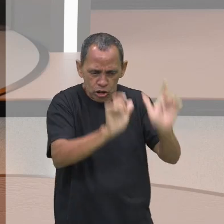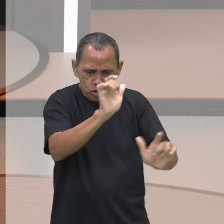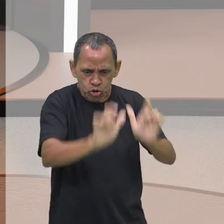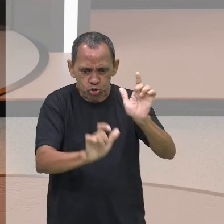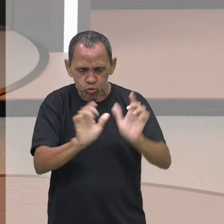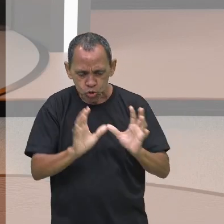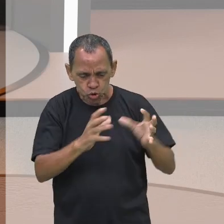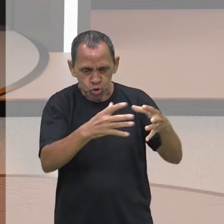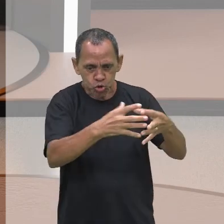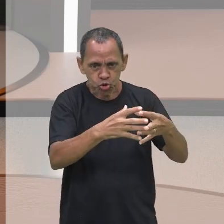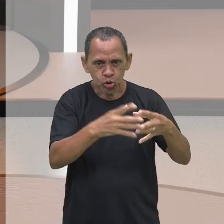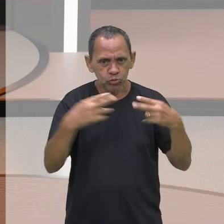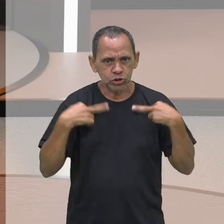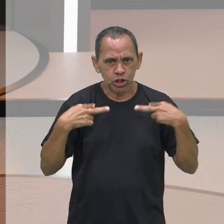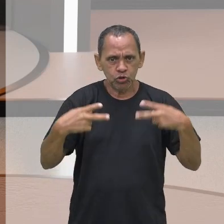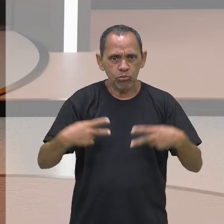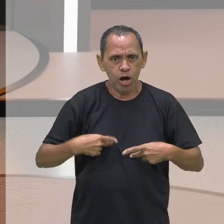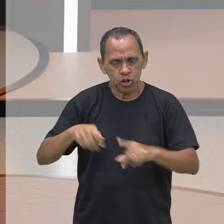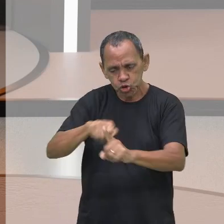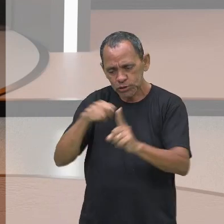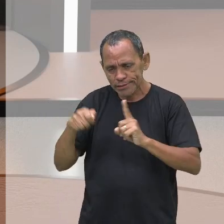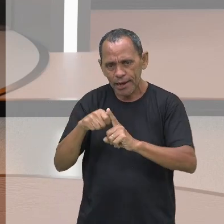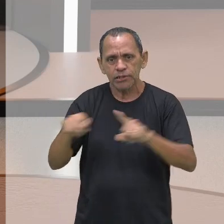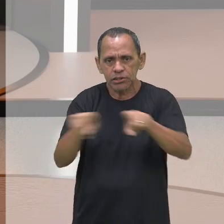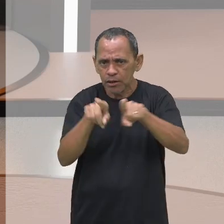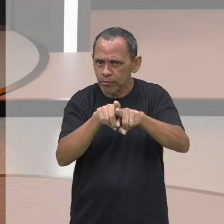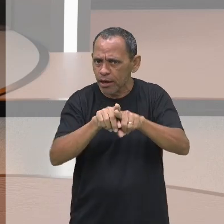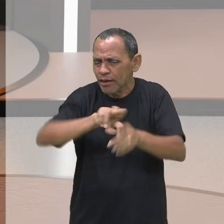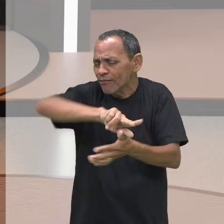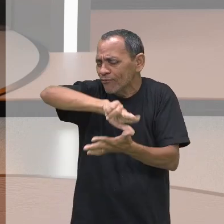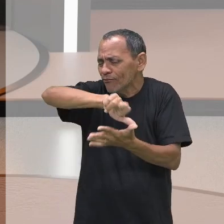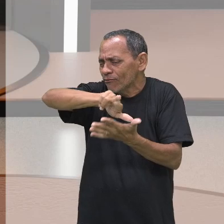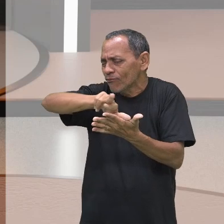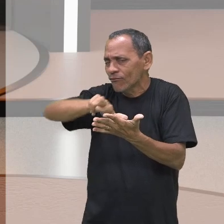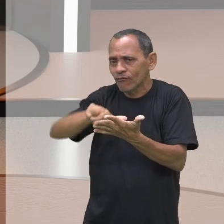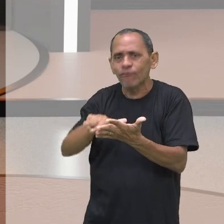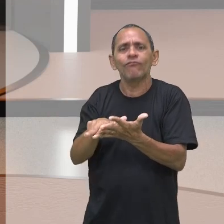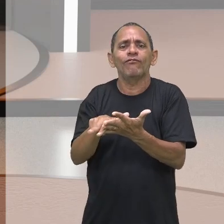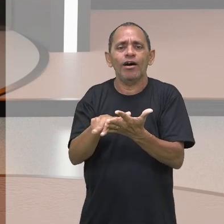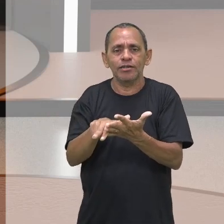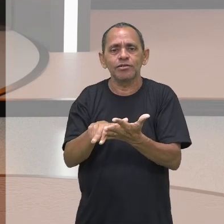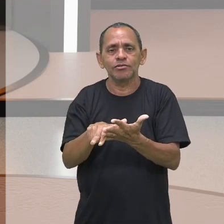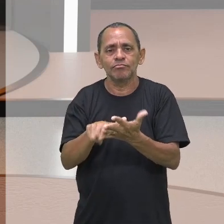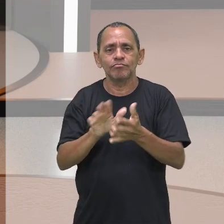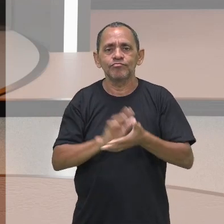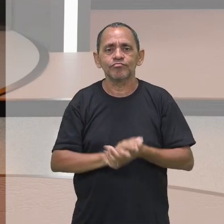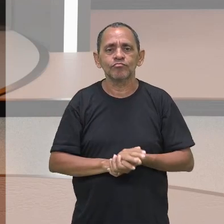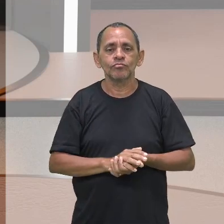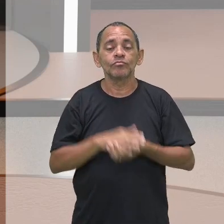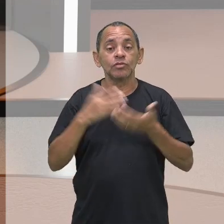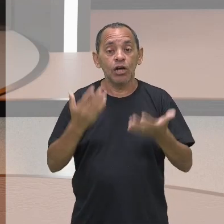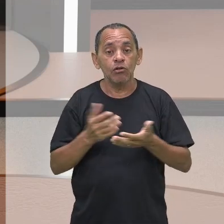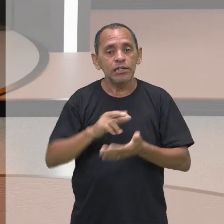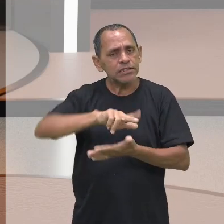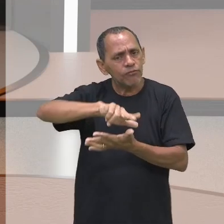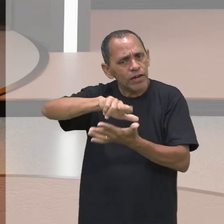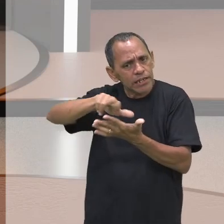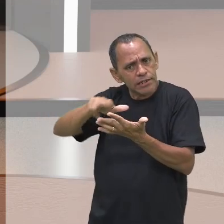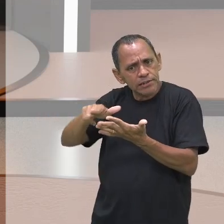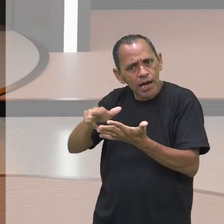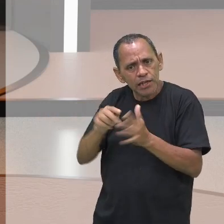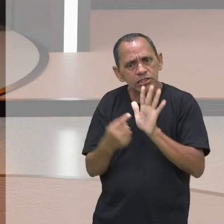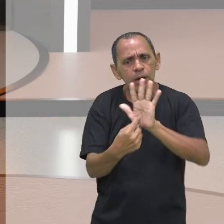enquanto sociedades, somos diversos. E essa diversidade, ela se apresenta não